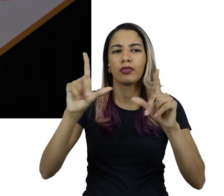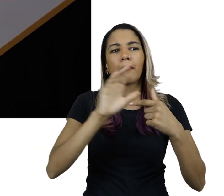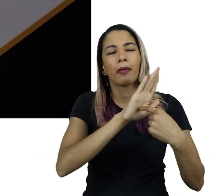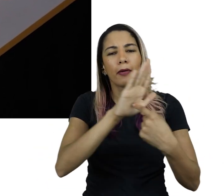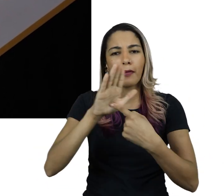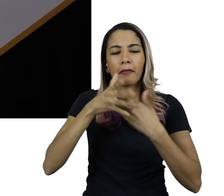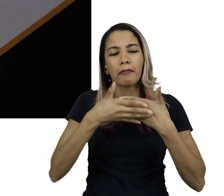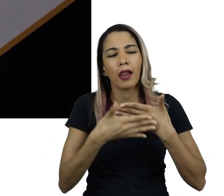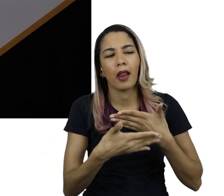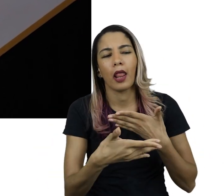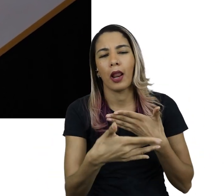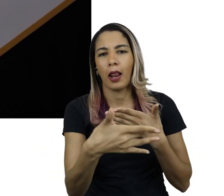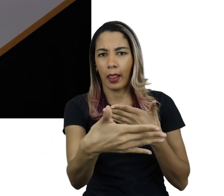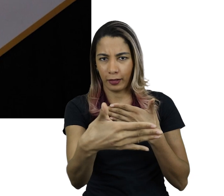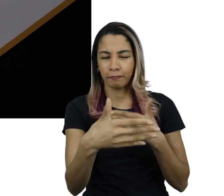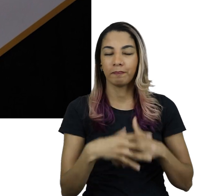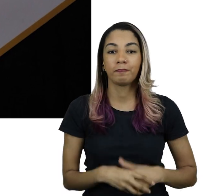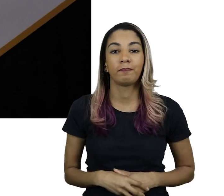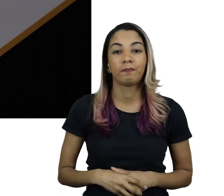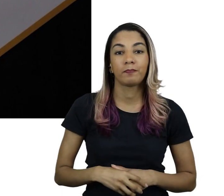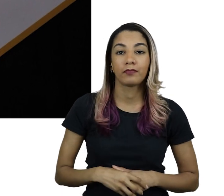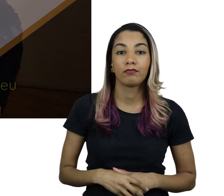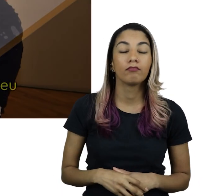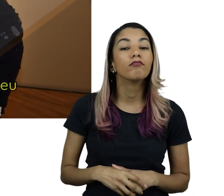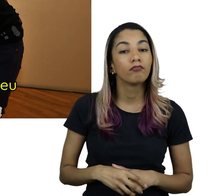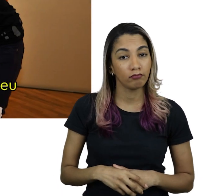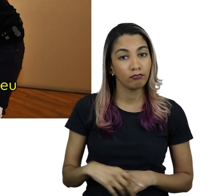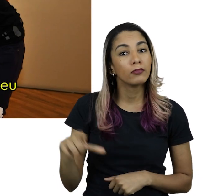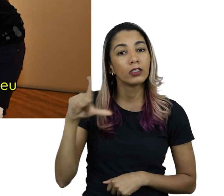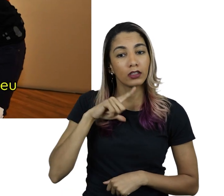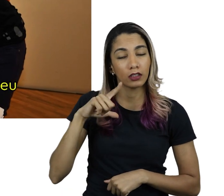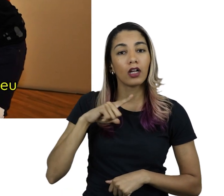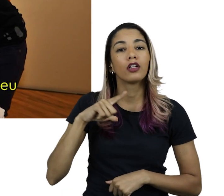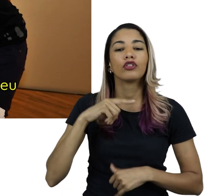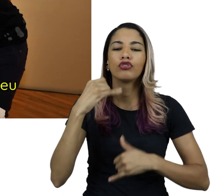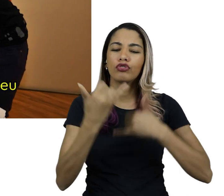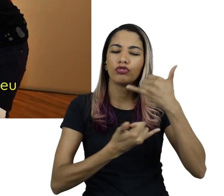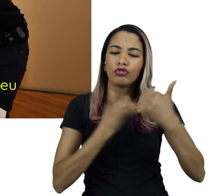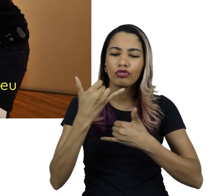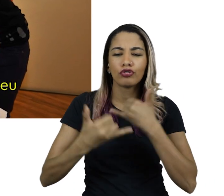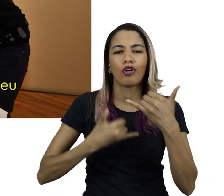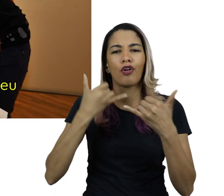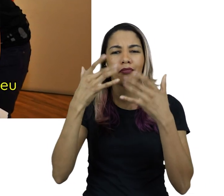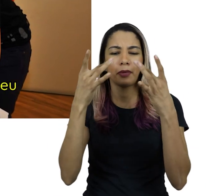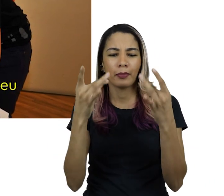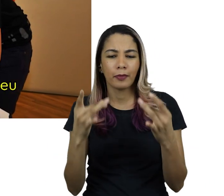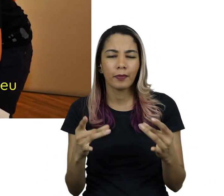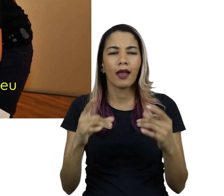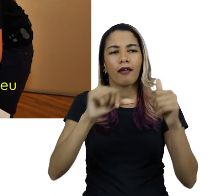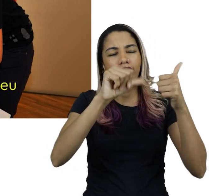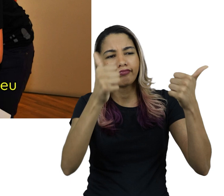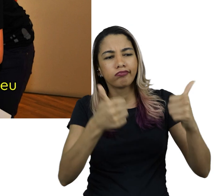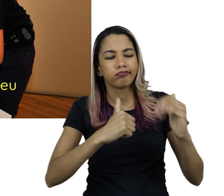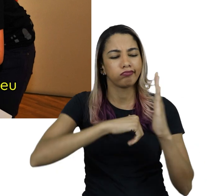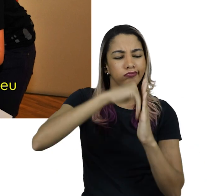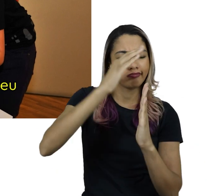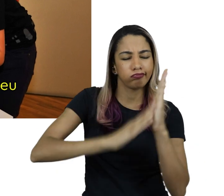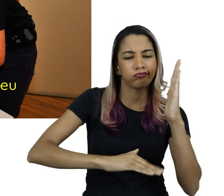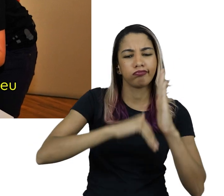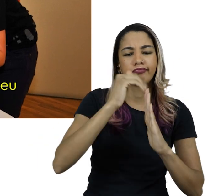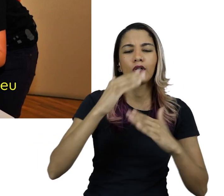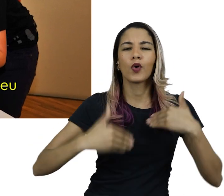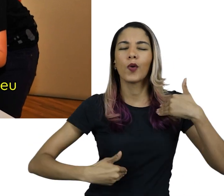exposição de longa duração da coleção do museu. A publicação trazia jogos de caça-detalhes, atividades